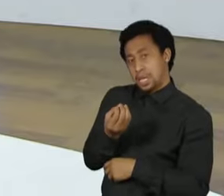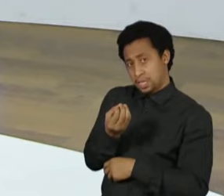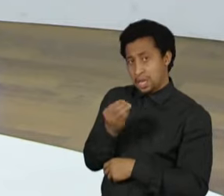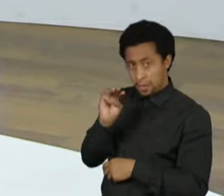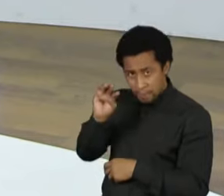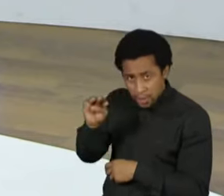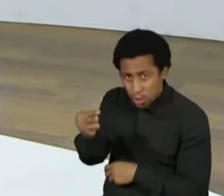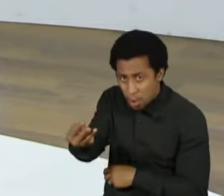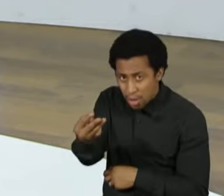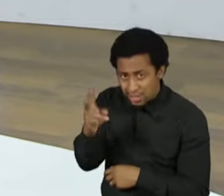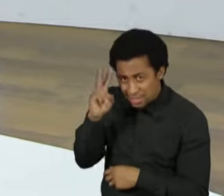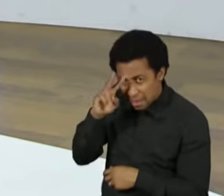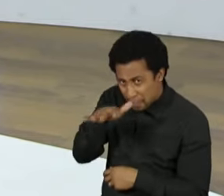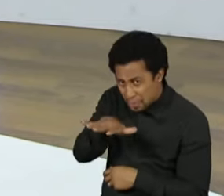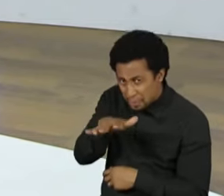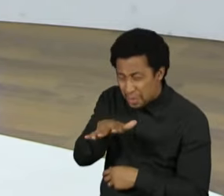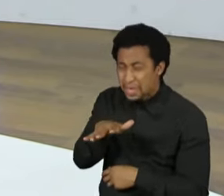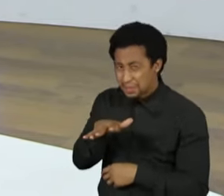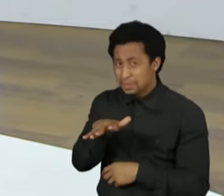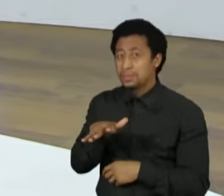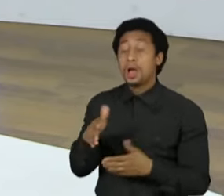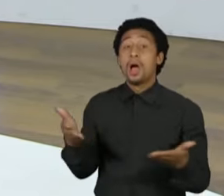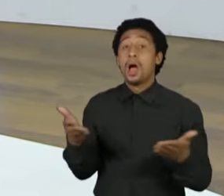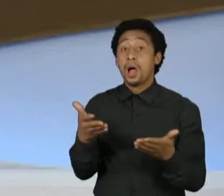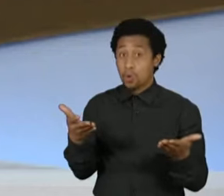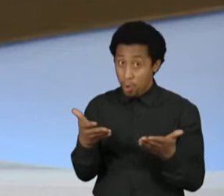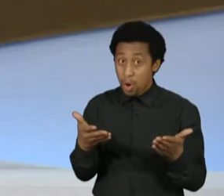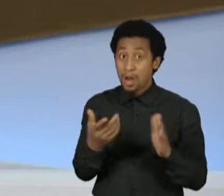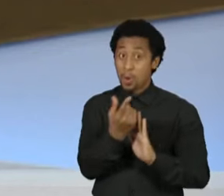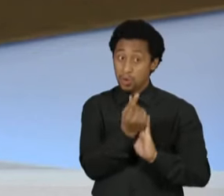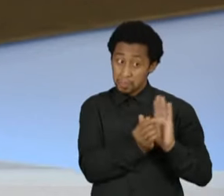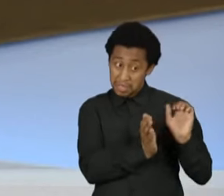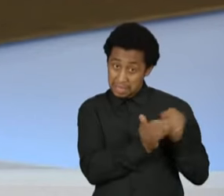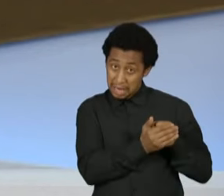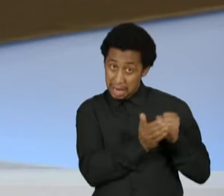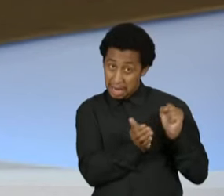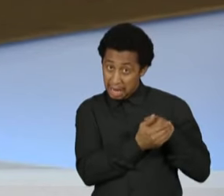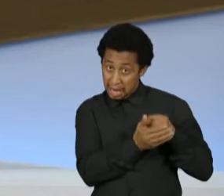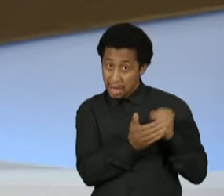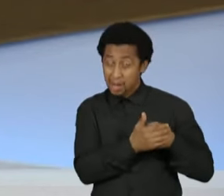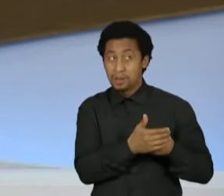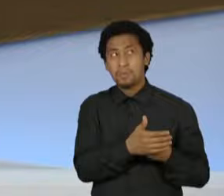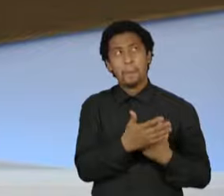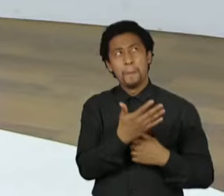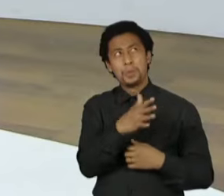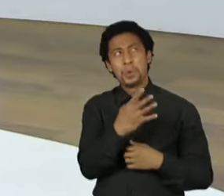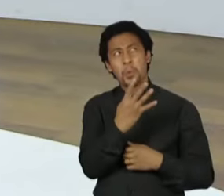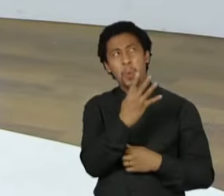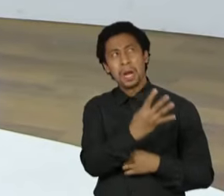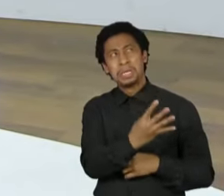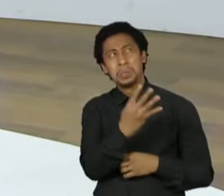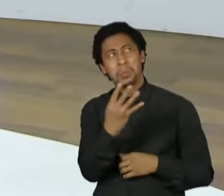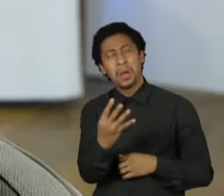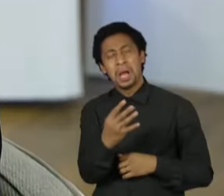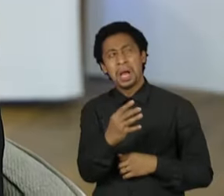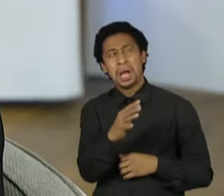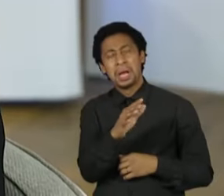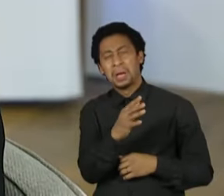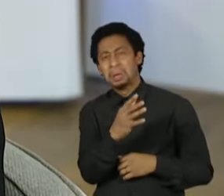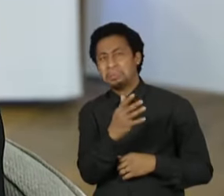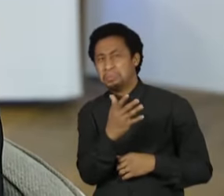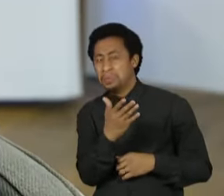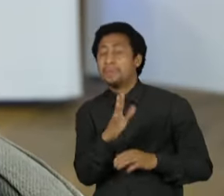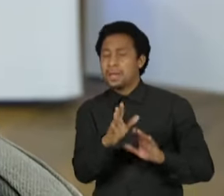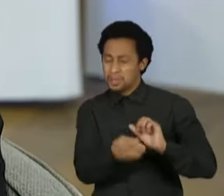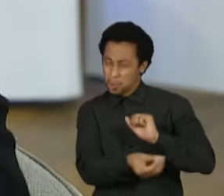petrolão, aqui nós estamos falando só agora que foram empenhados 44, tem 28, mas enfim, nós estamos falando de um esquema de